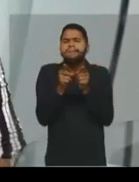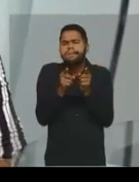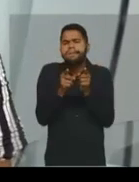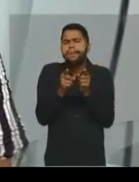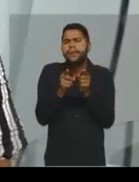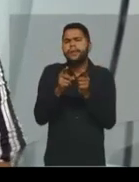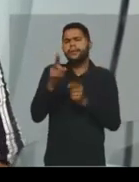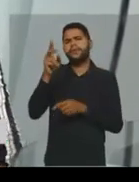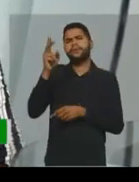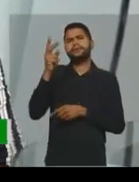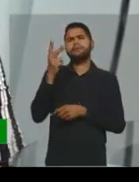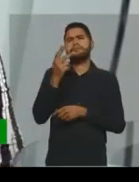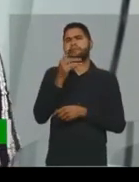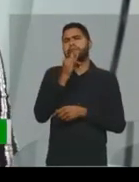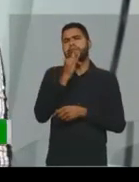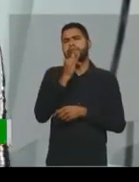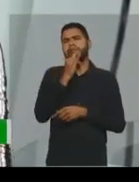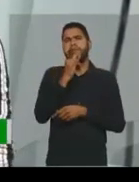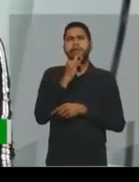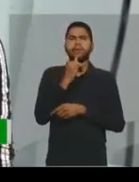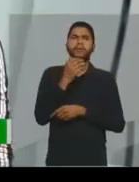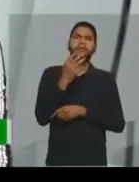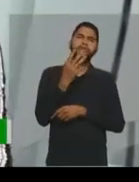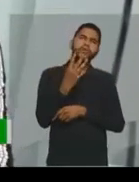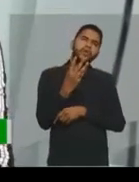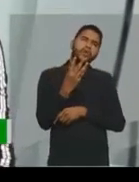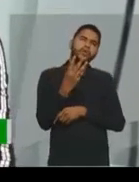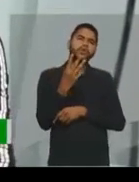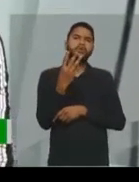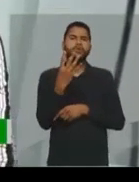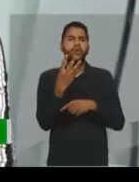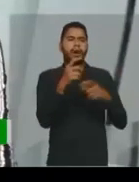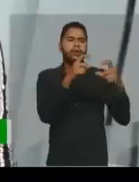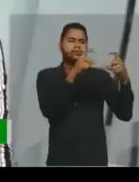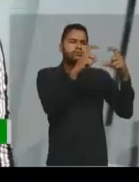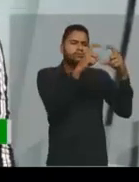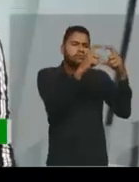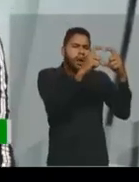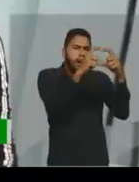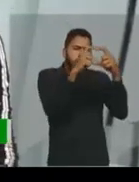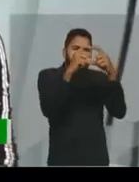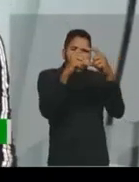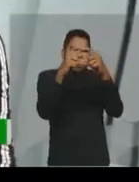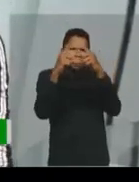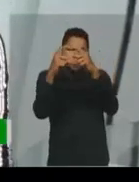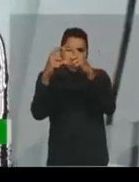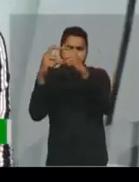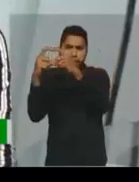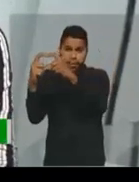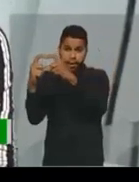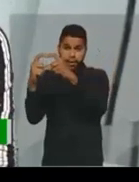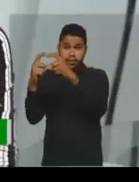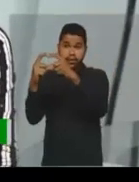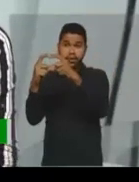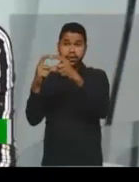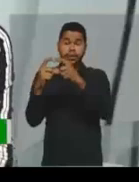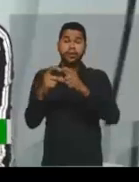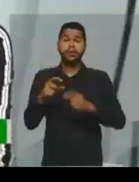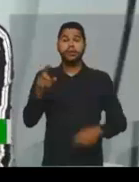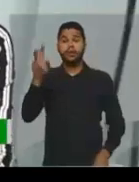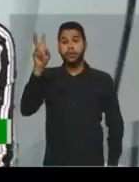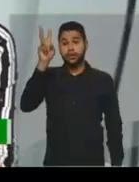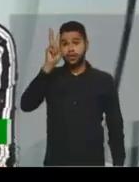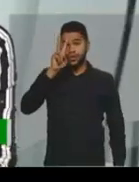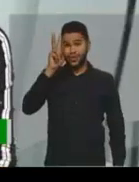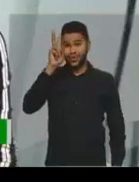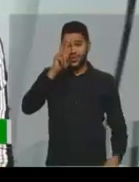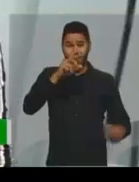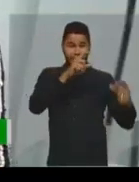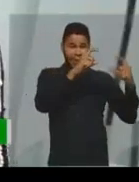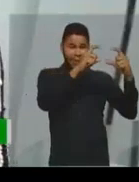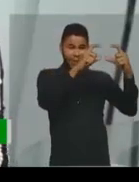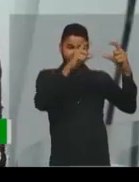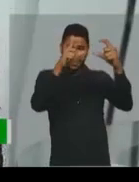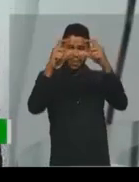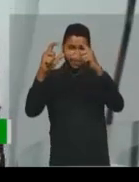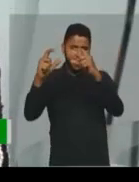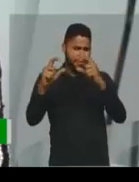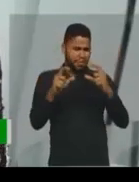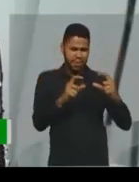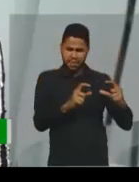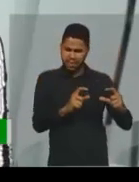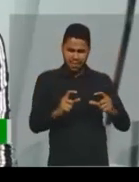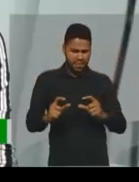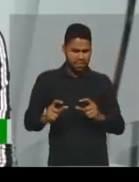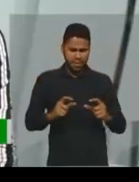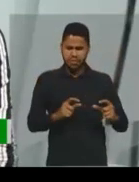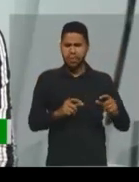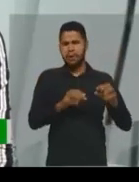Normalmente, ela vai ter três, quatro quadrinhos. Agora, a história em quadrinhos é uma